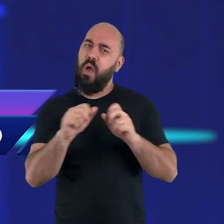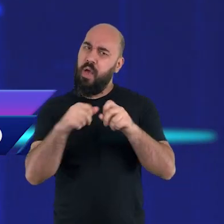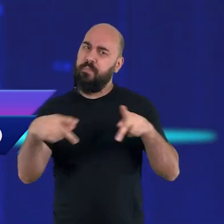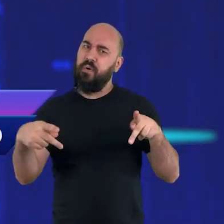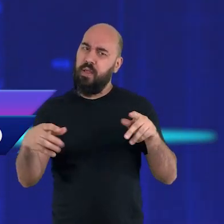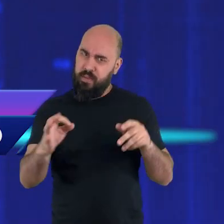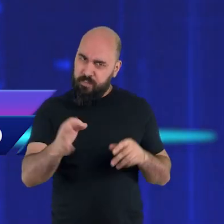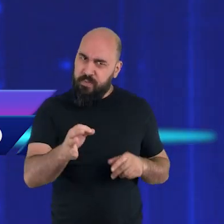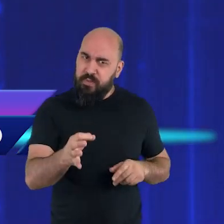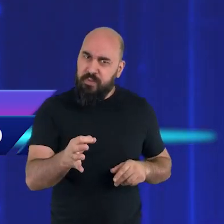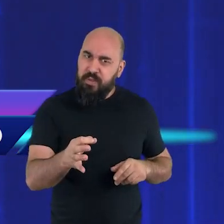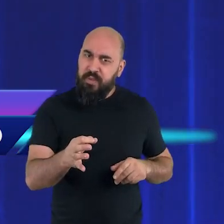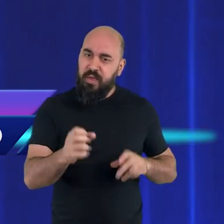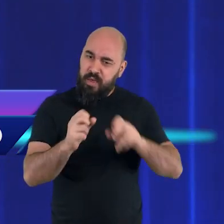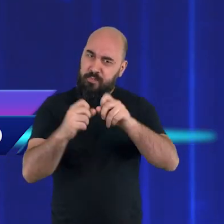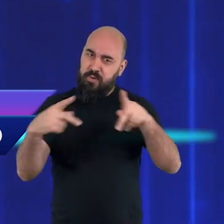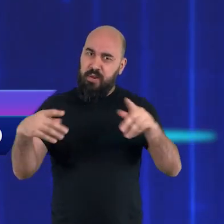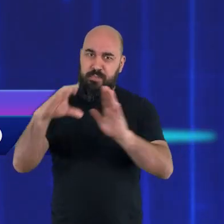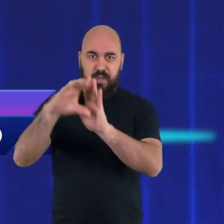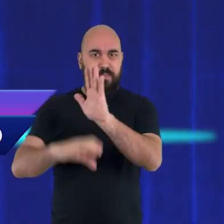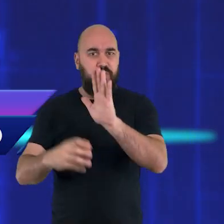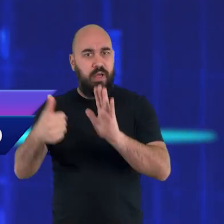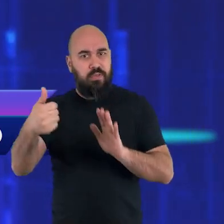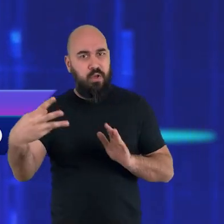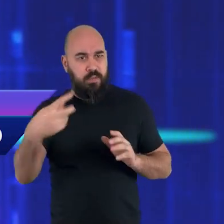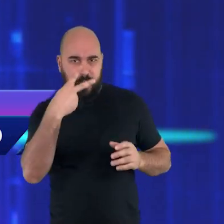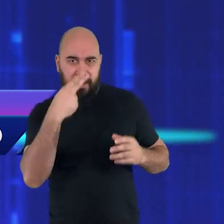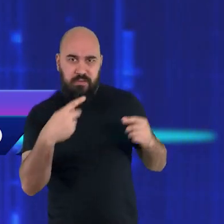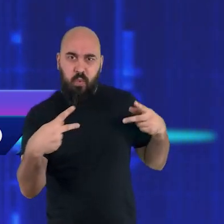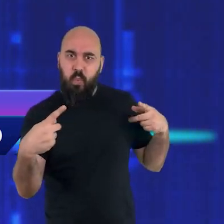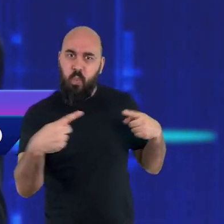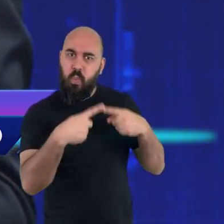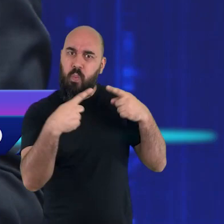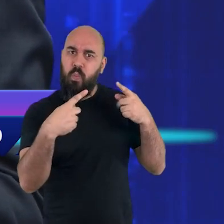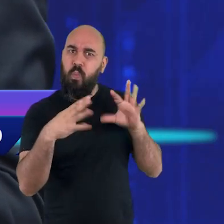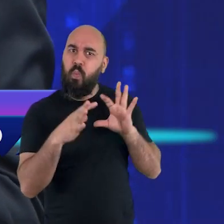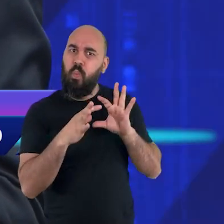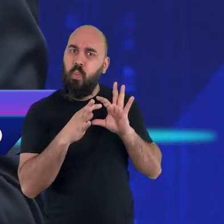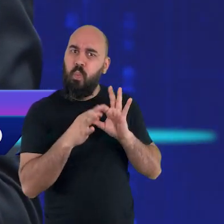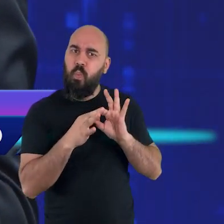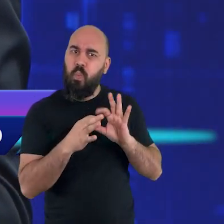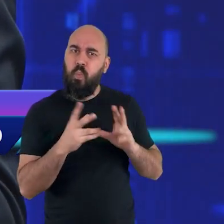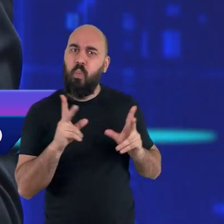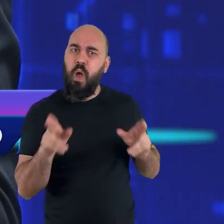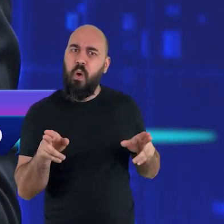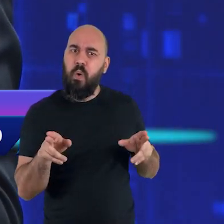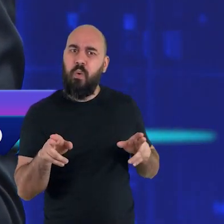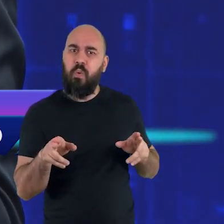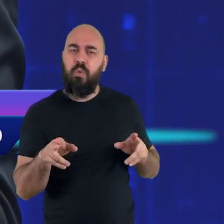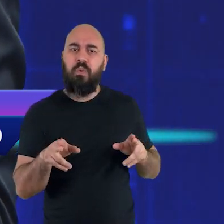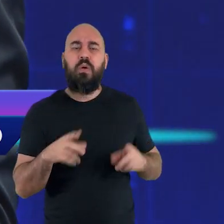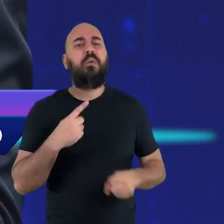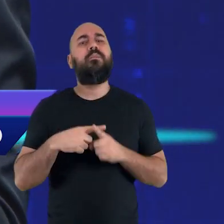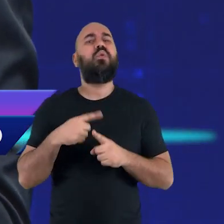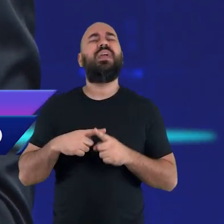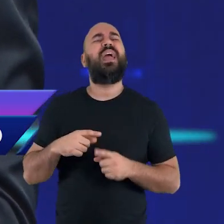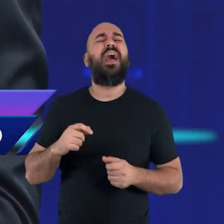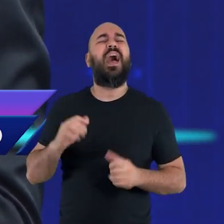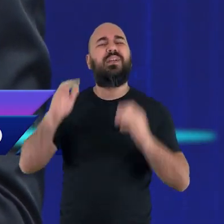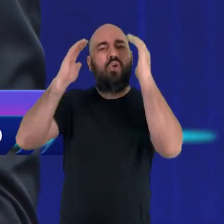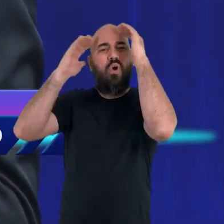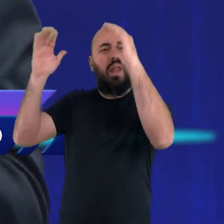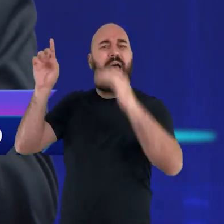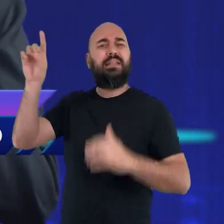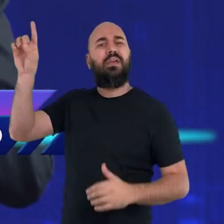lá em Apocalipse capítulo 14? É por que devemos adorar a Deus? Porque Ele fez.